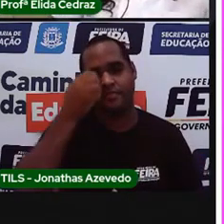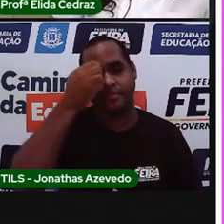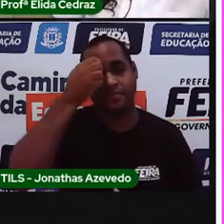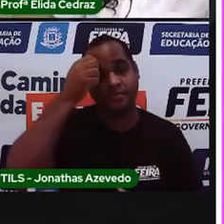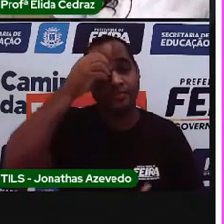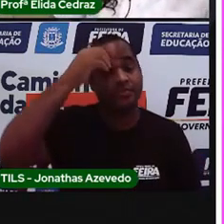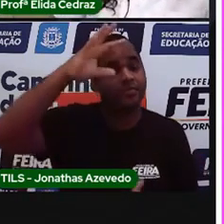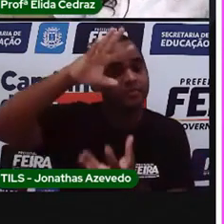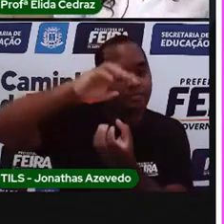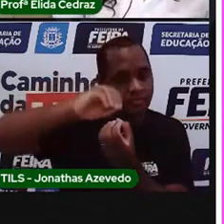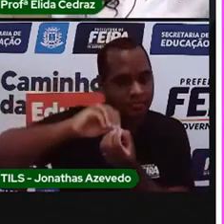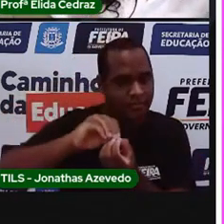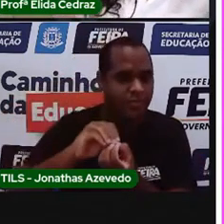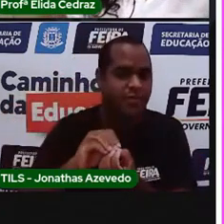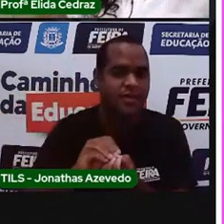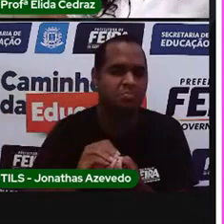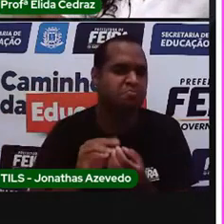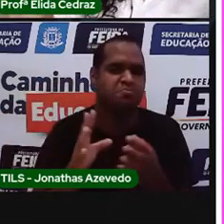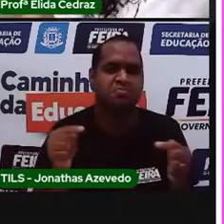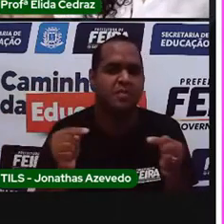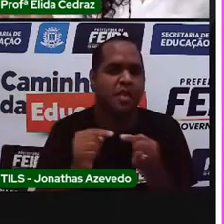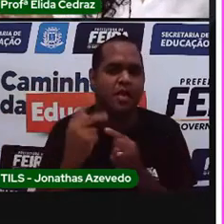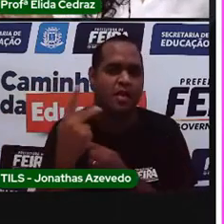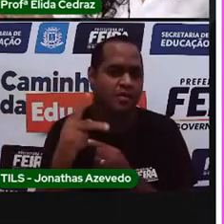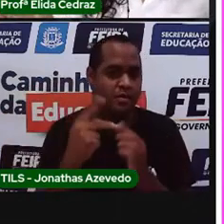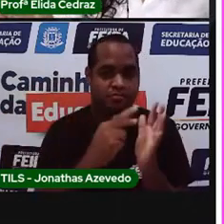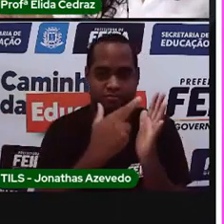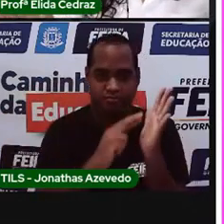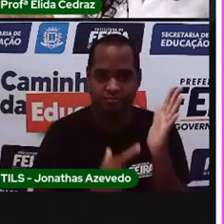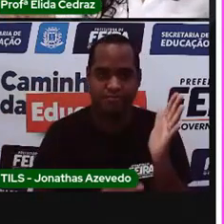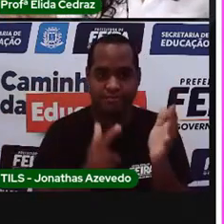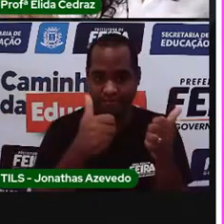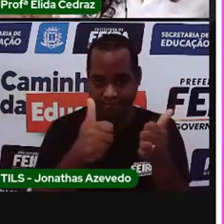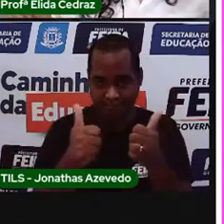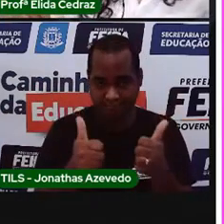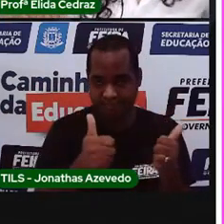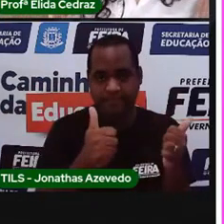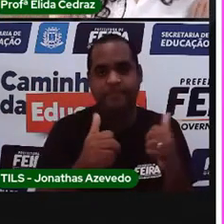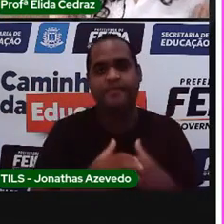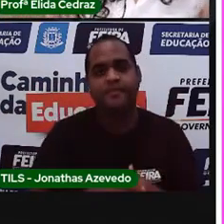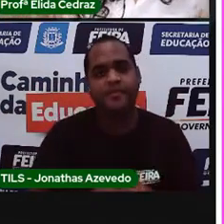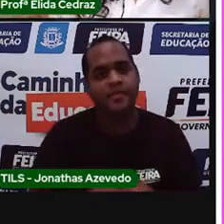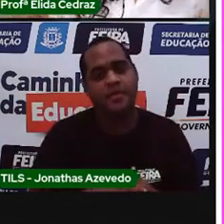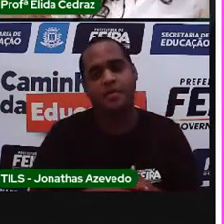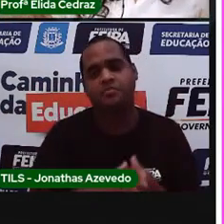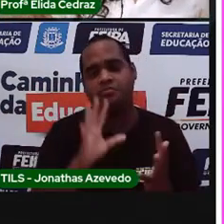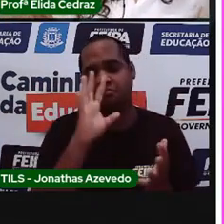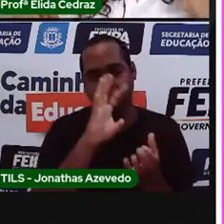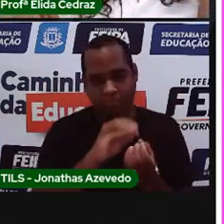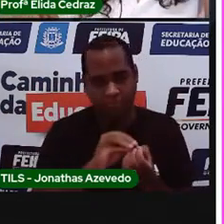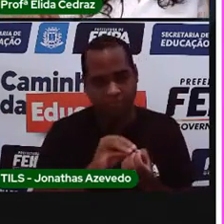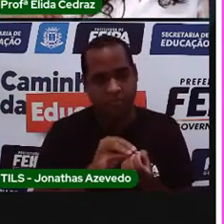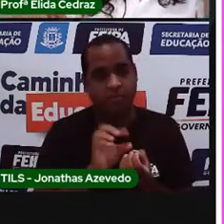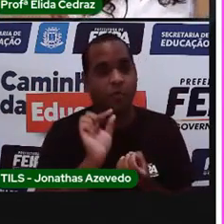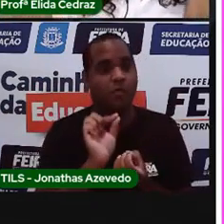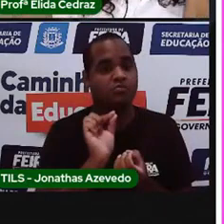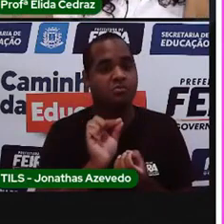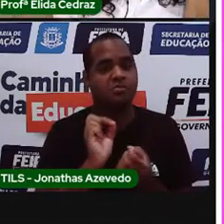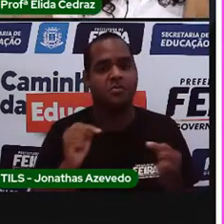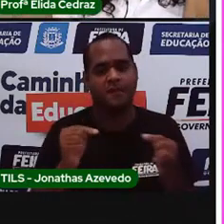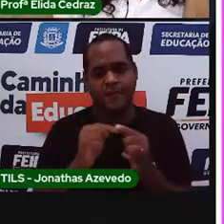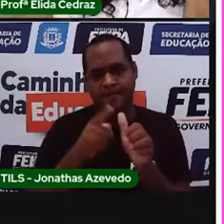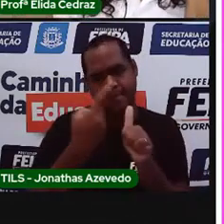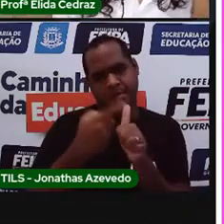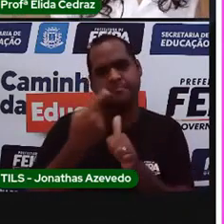A conclusão. Isso ainda faz parte do relatório. A conclusão é assim. Primeiro você